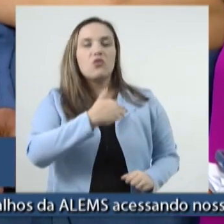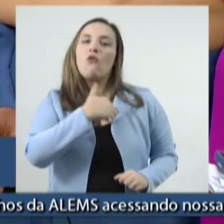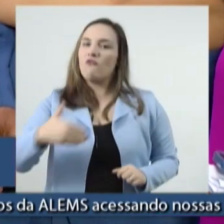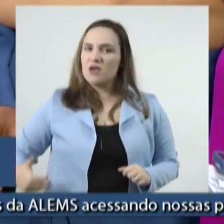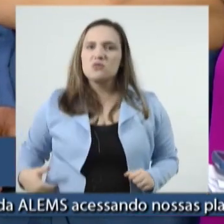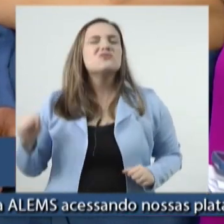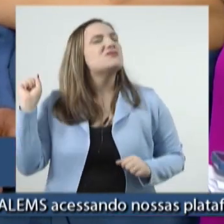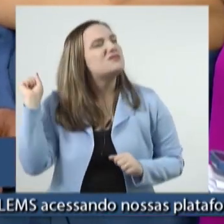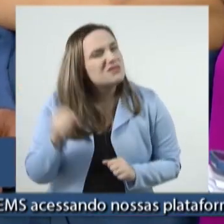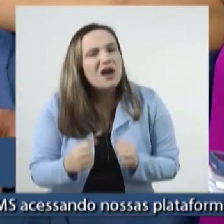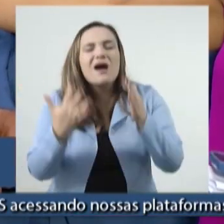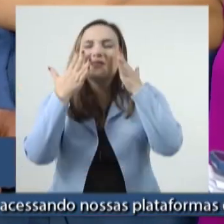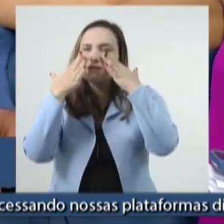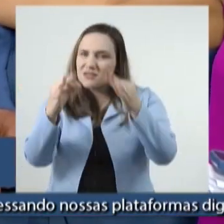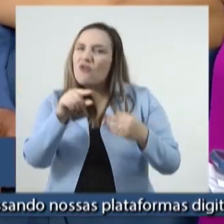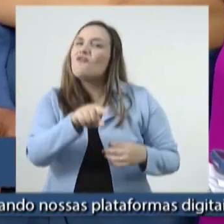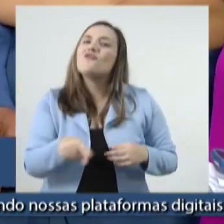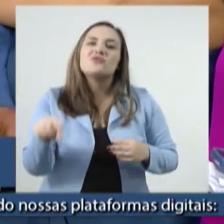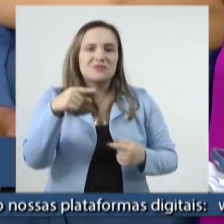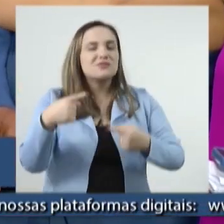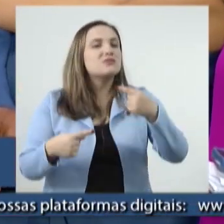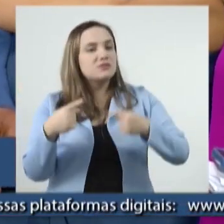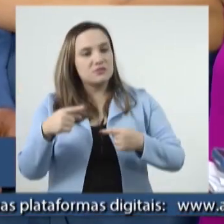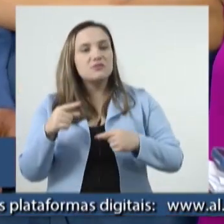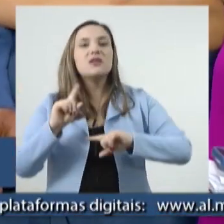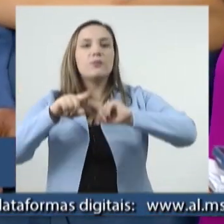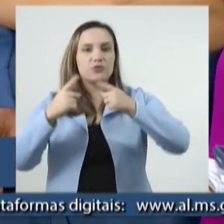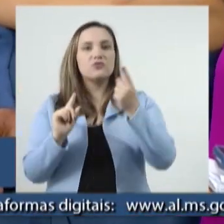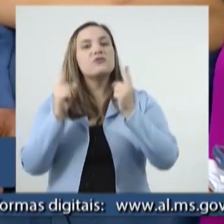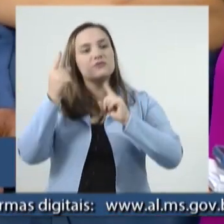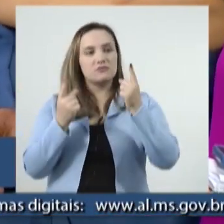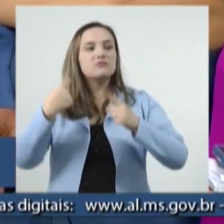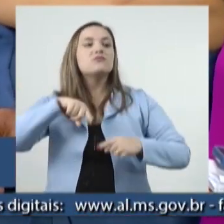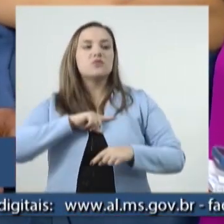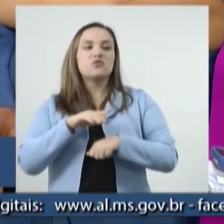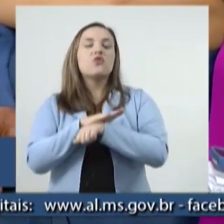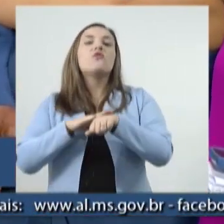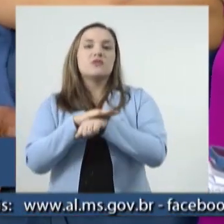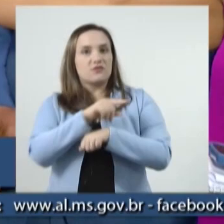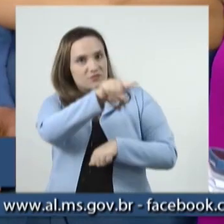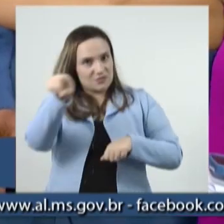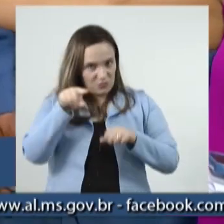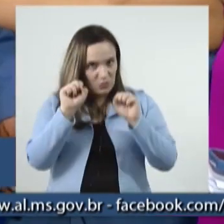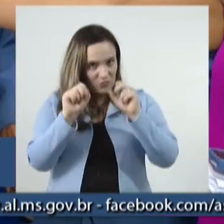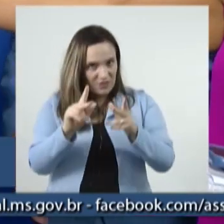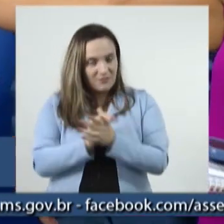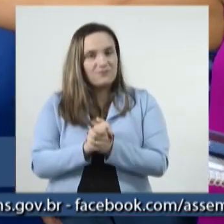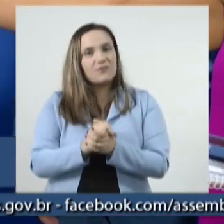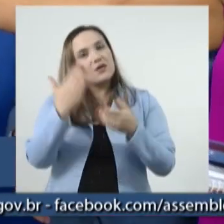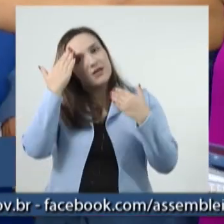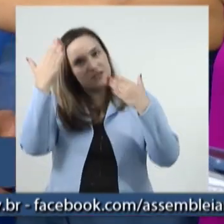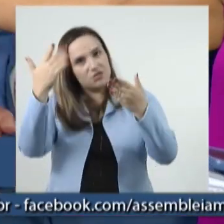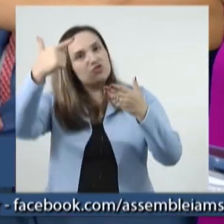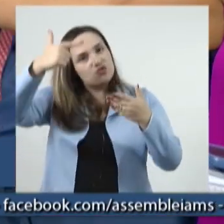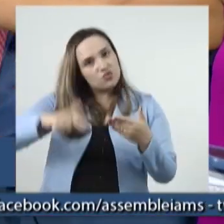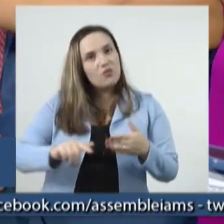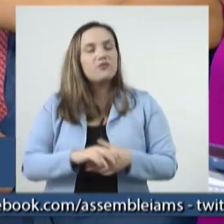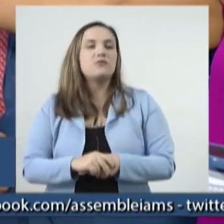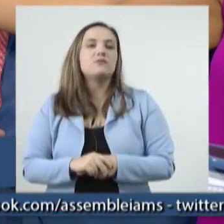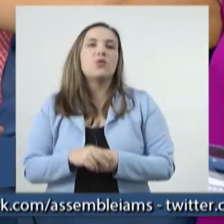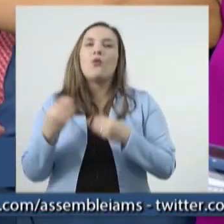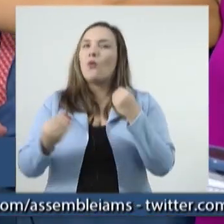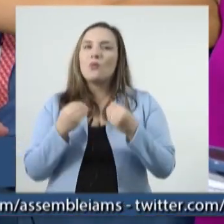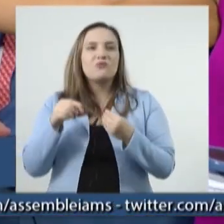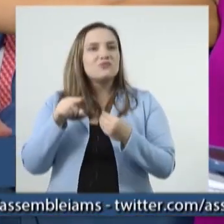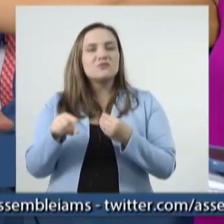está sensível à discussão, e logo depois do Carnaval nós vamos abrir essa discussão com vocês. Agradecer mais uma vez a maneira